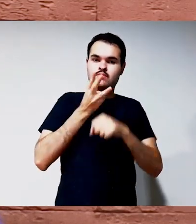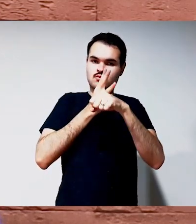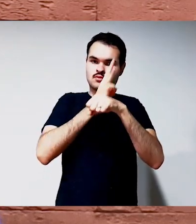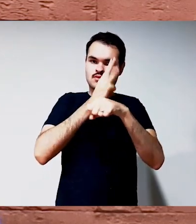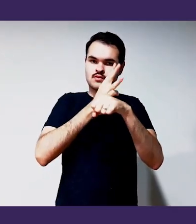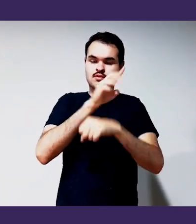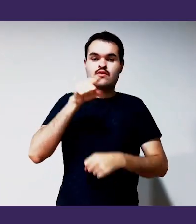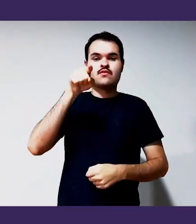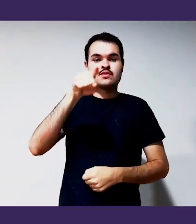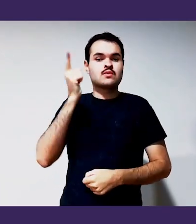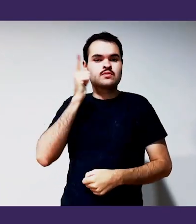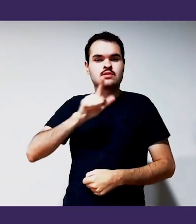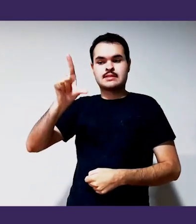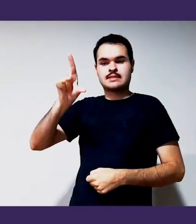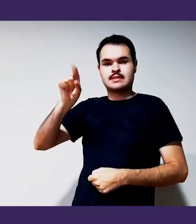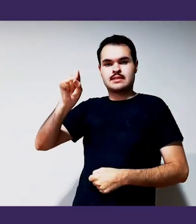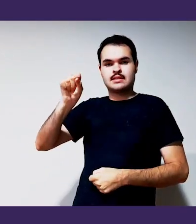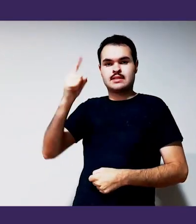até a próxima!